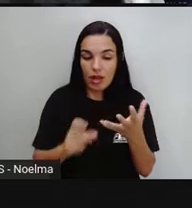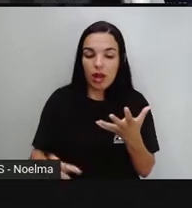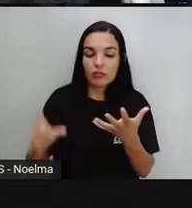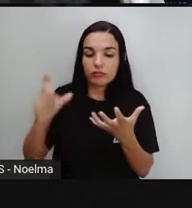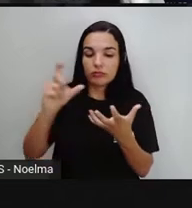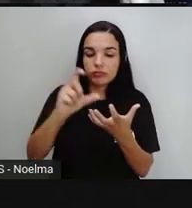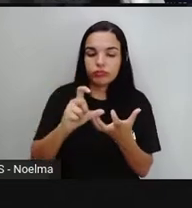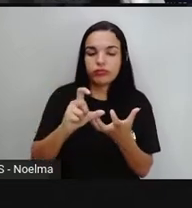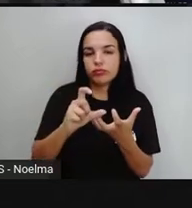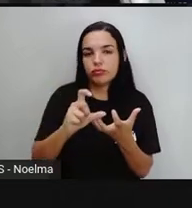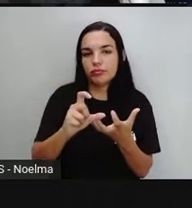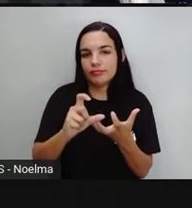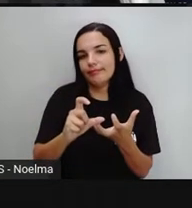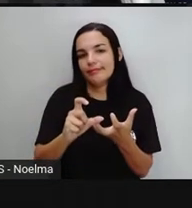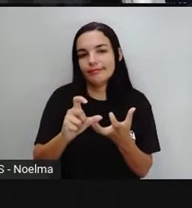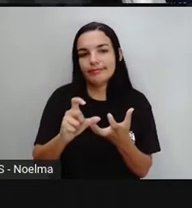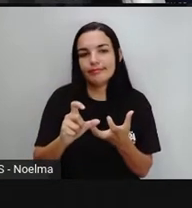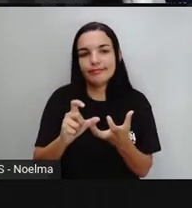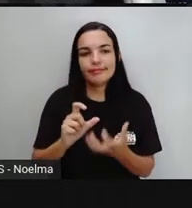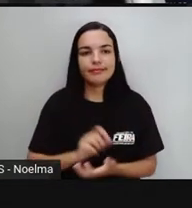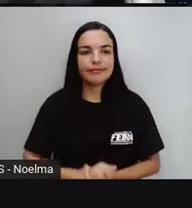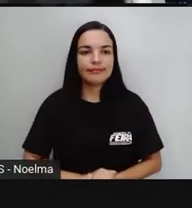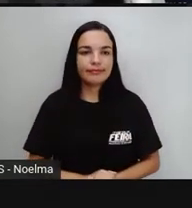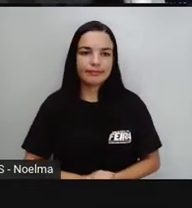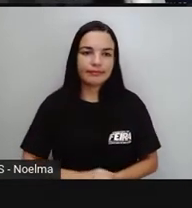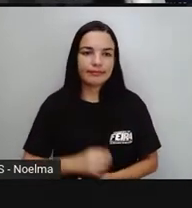antepenúltima sílaba.